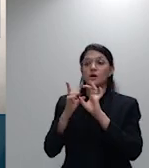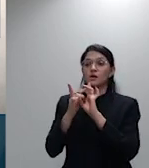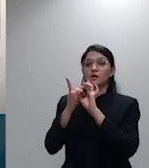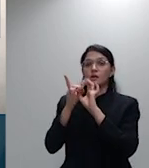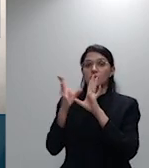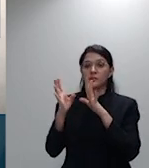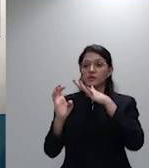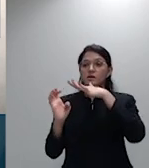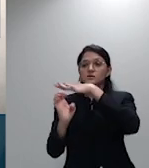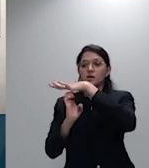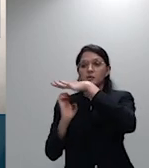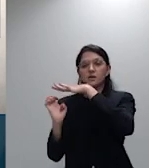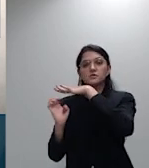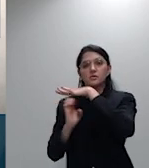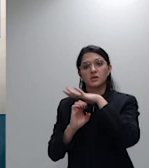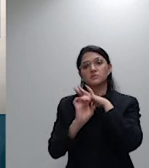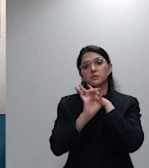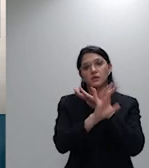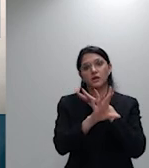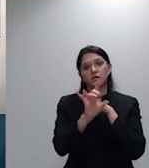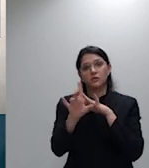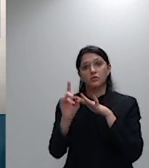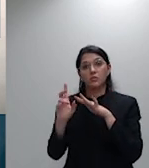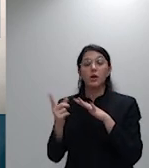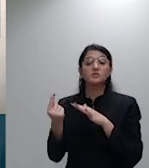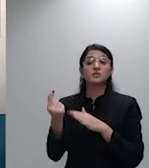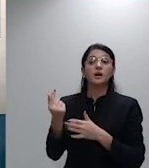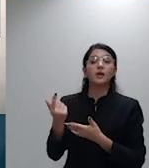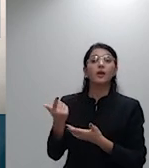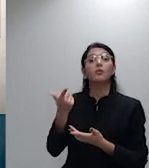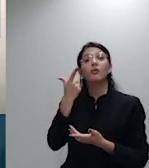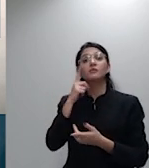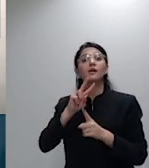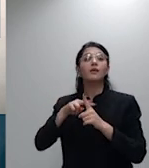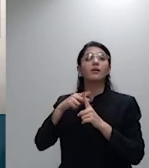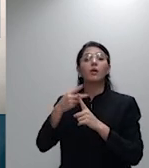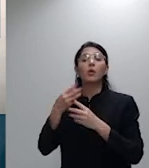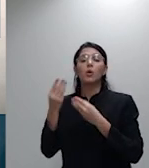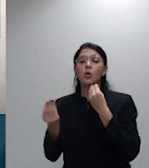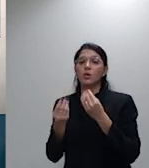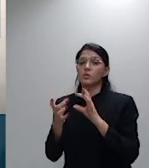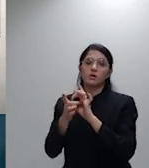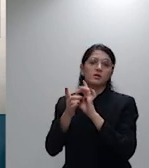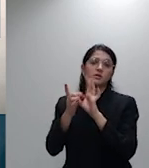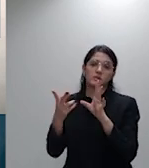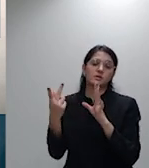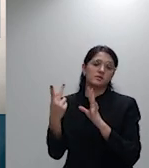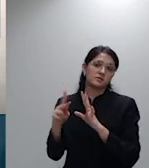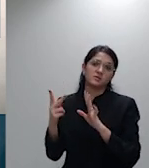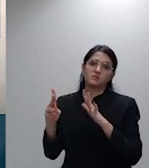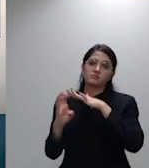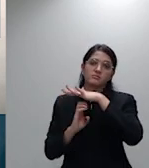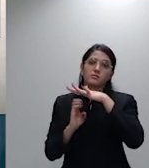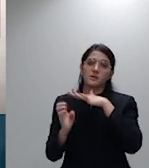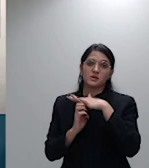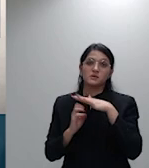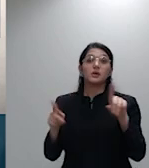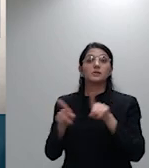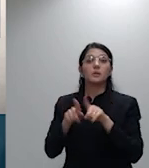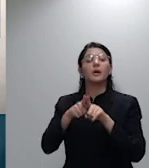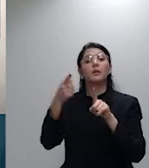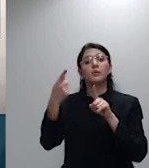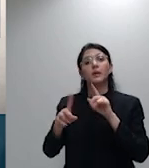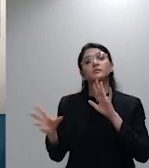faixa etária transcrevo também e ainda da manifestação do IDEC cabe transcrever trecho em que se